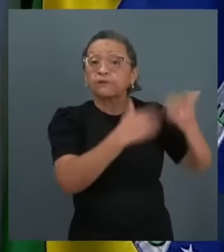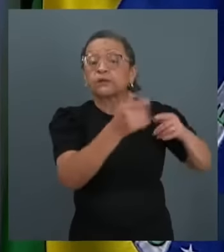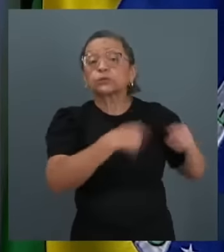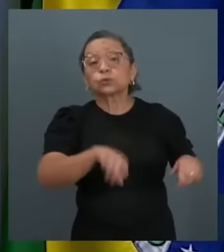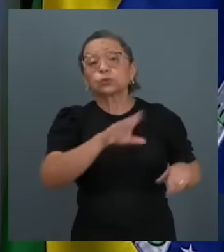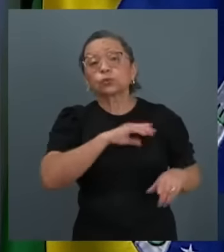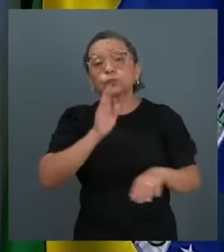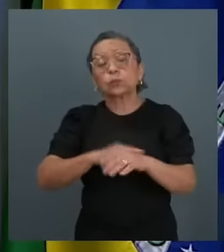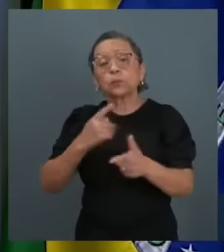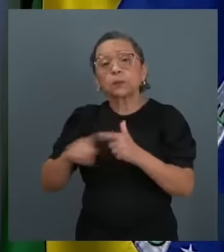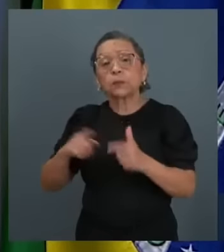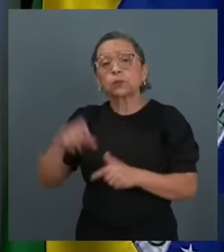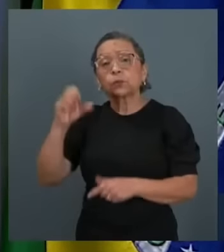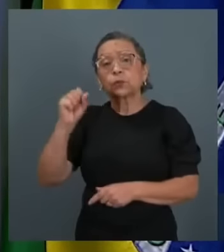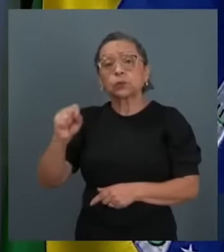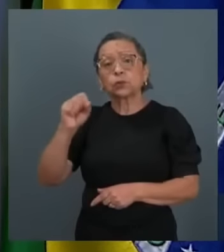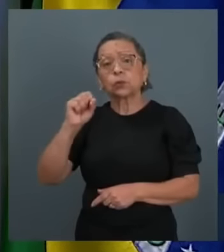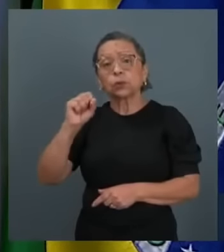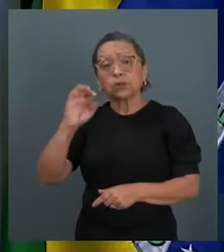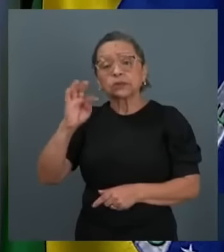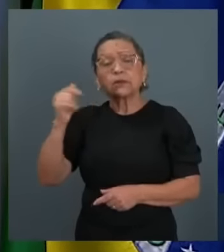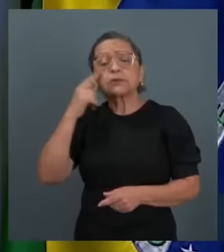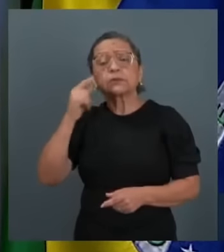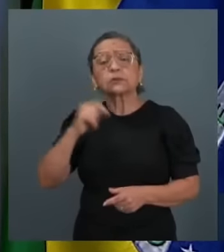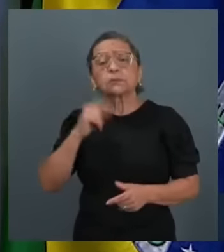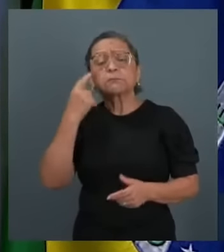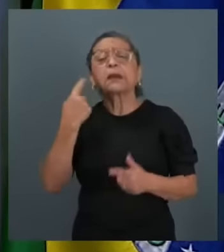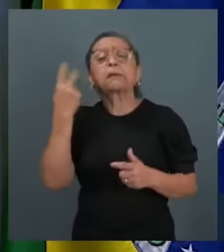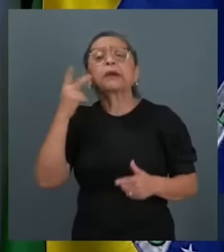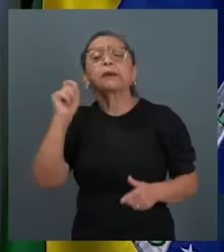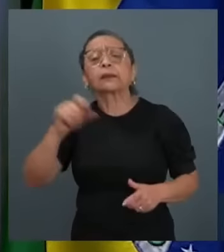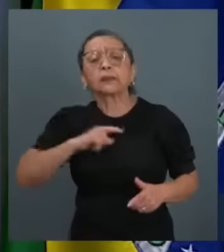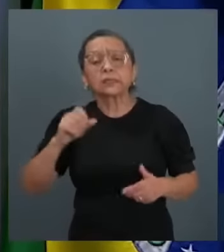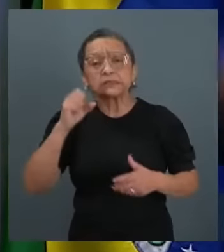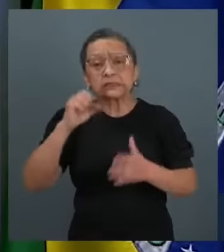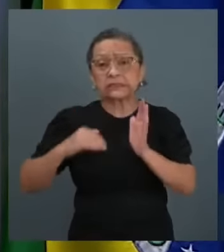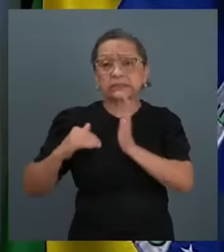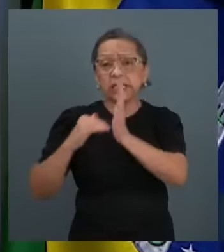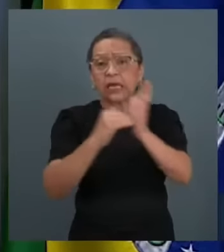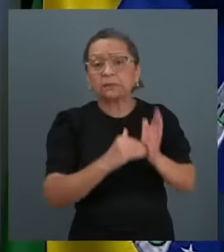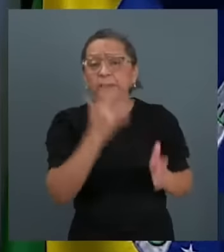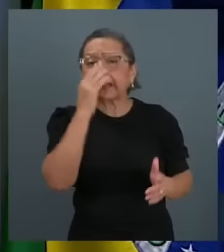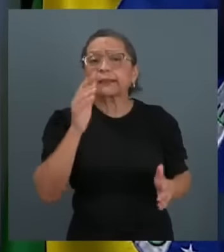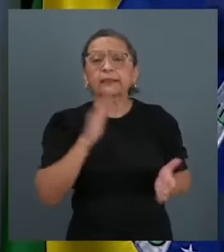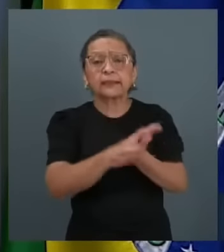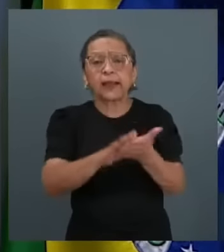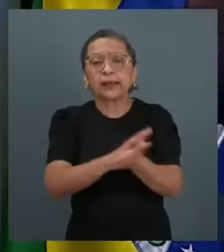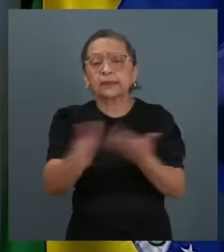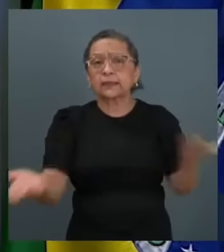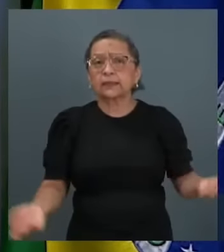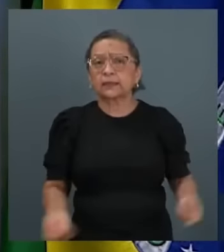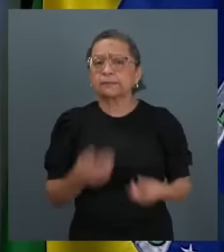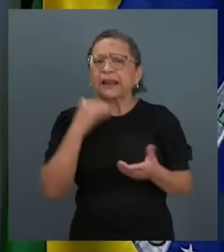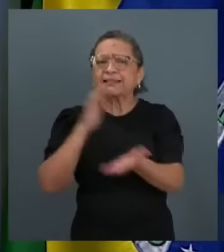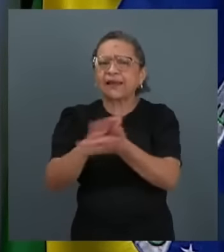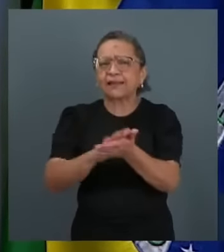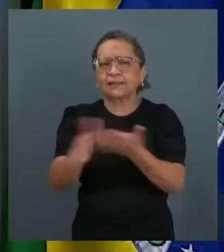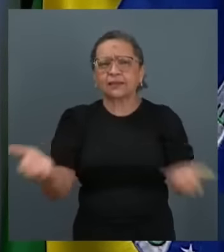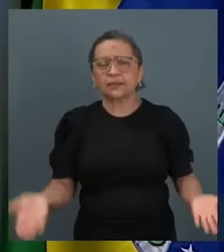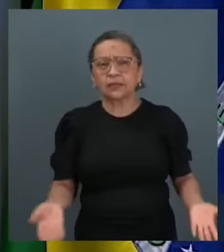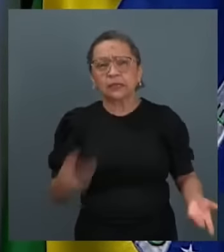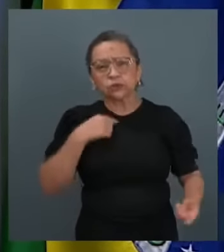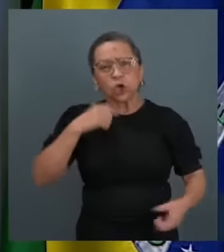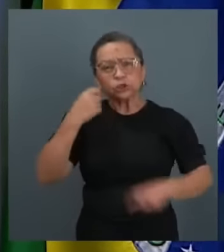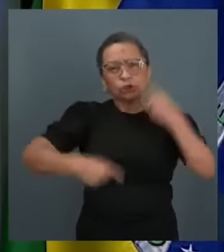Supremo no Legislativo. Para que existe Senado? Para nada. Nós somos um vazio, um oco. Para que existe Câmara? Para nada. Para